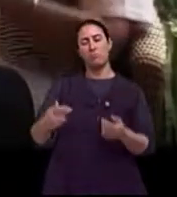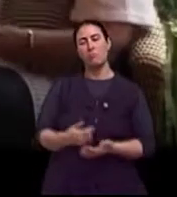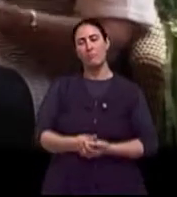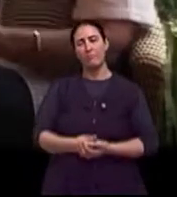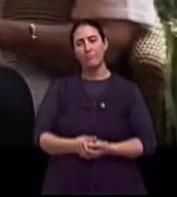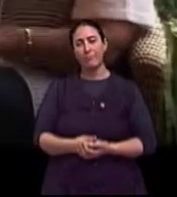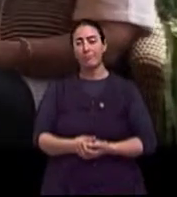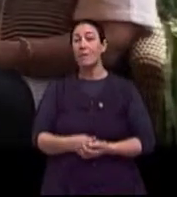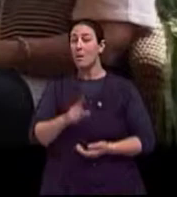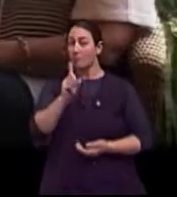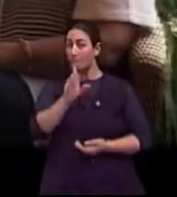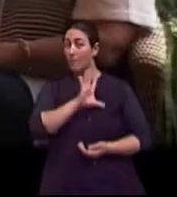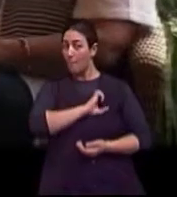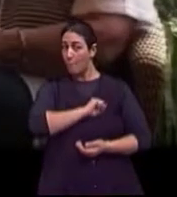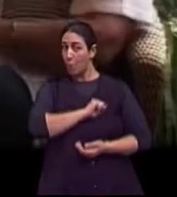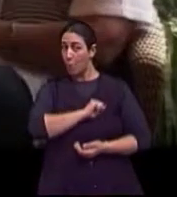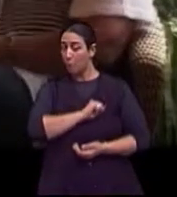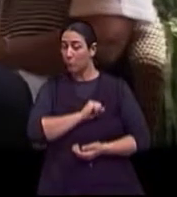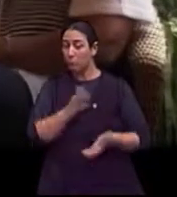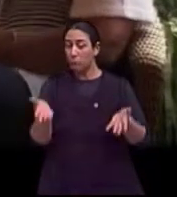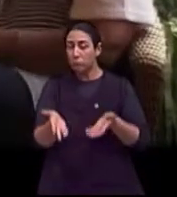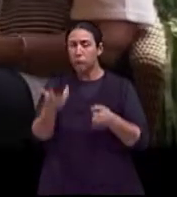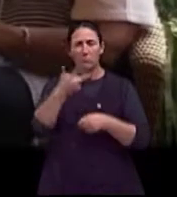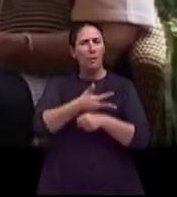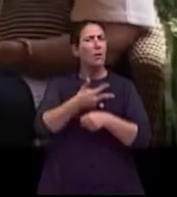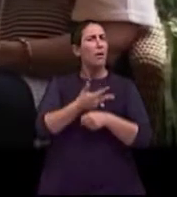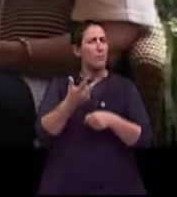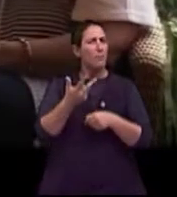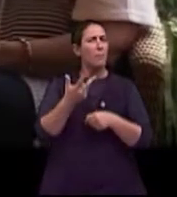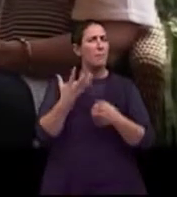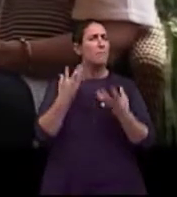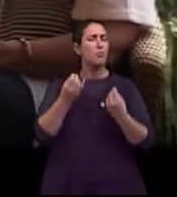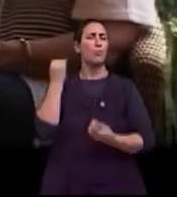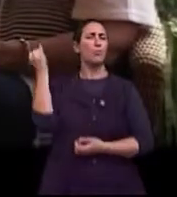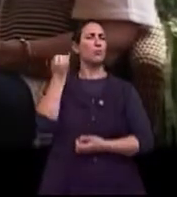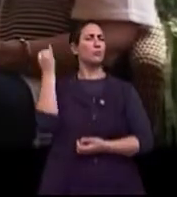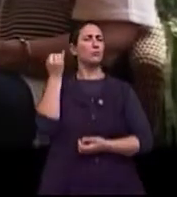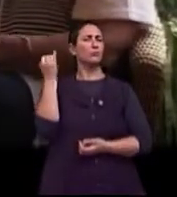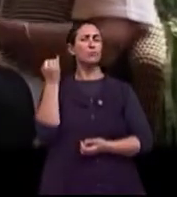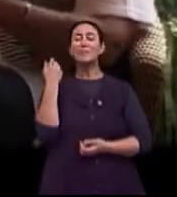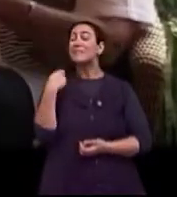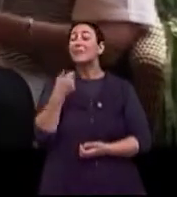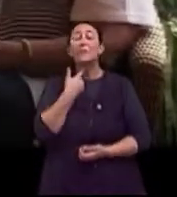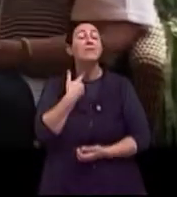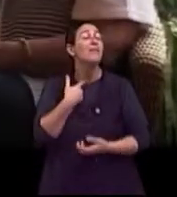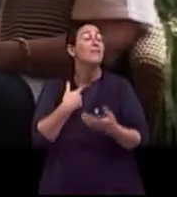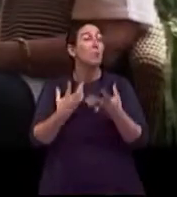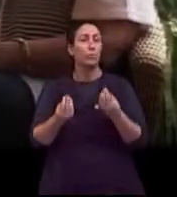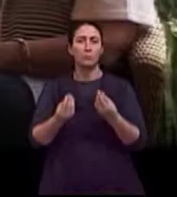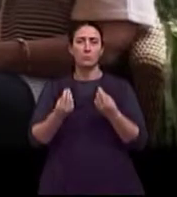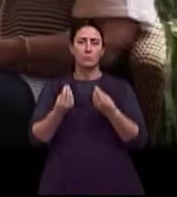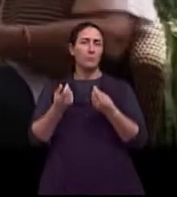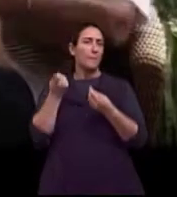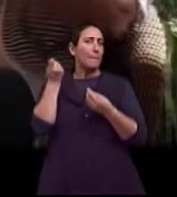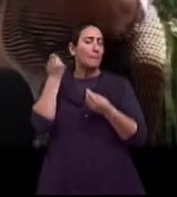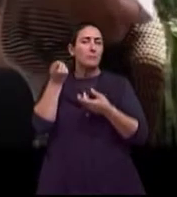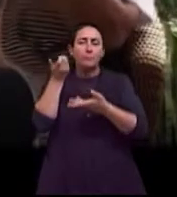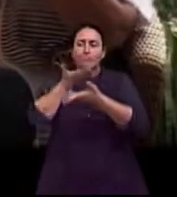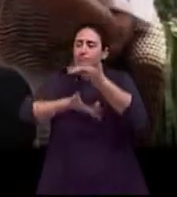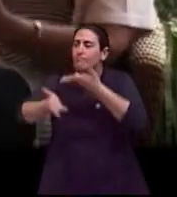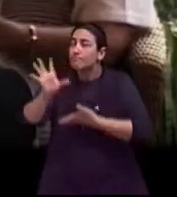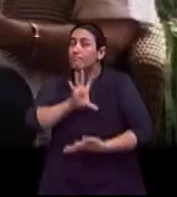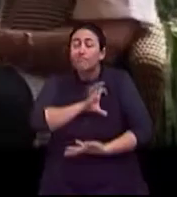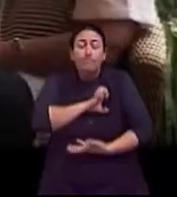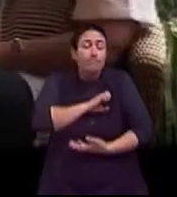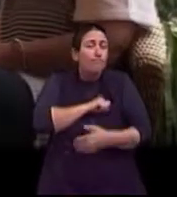idade é fundamental. A gente tem que se gostar muito. Eu acho que a gente tem que gostar a outra pessoa. Tem que